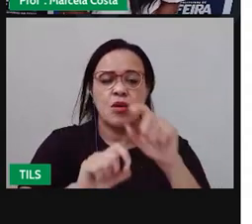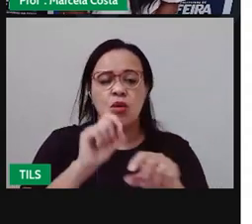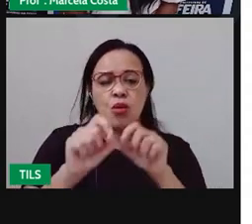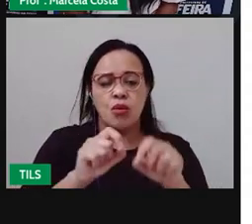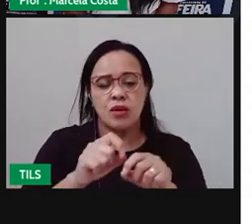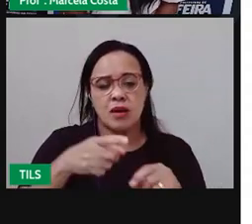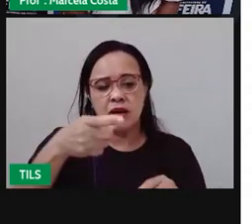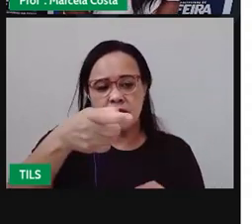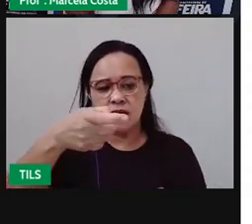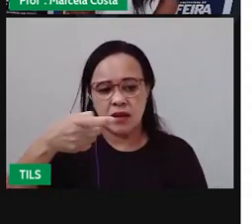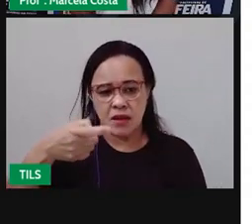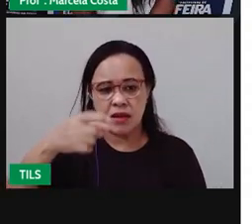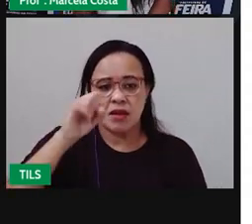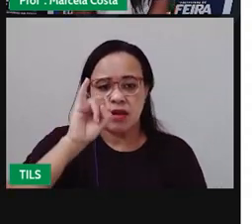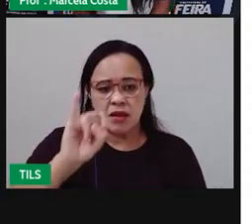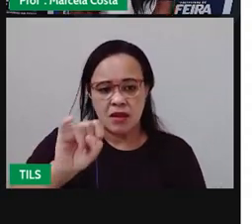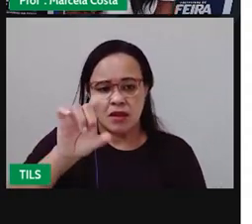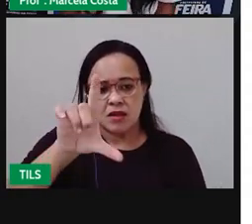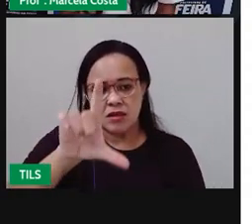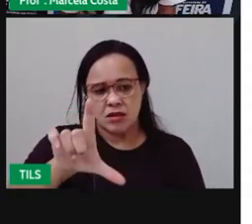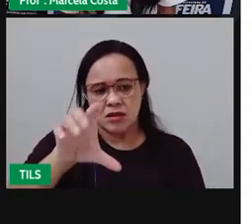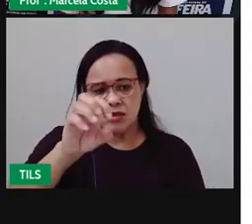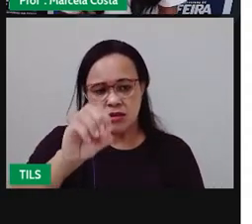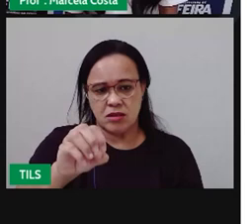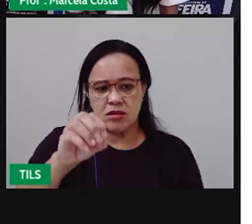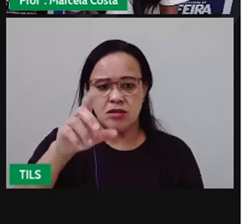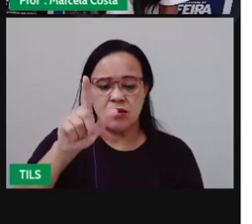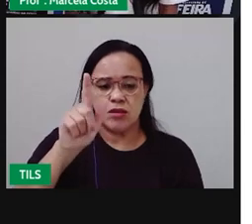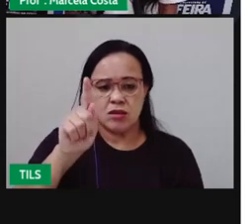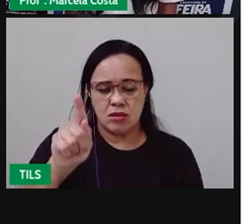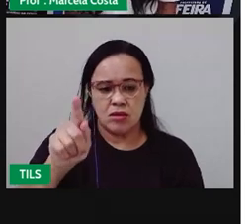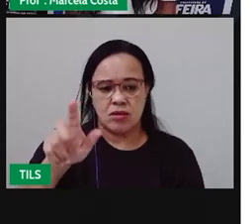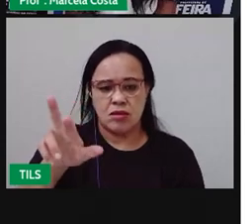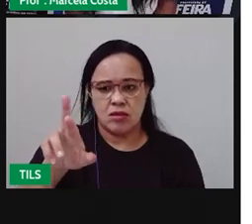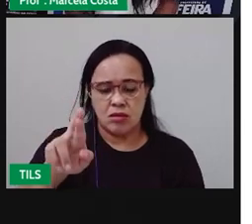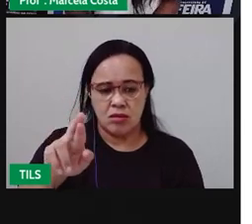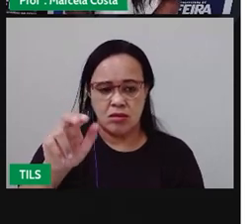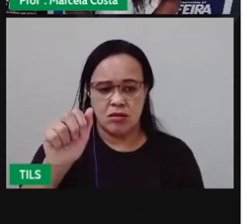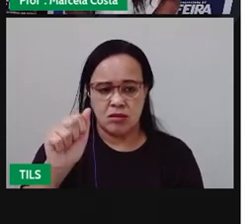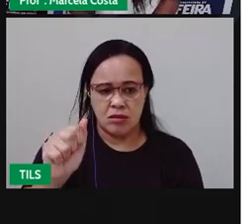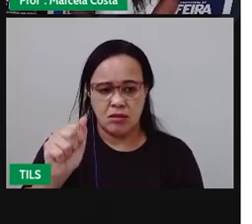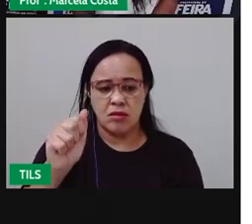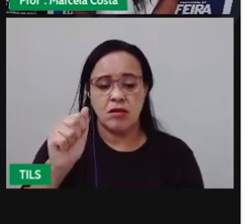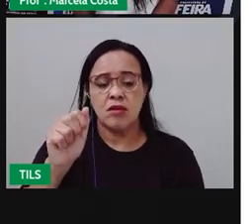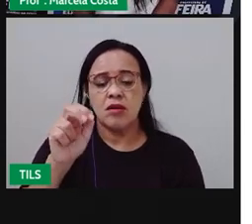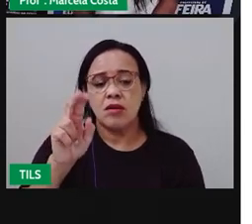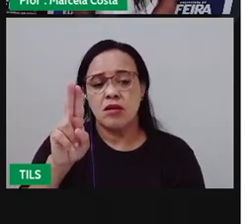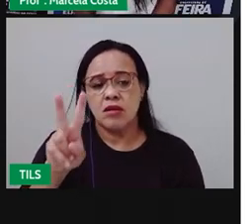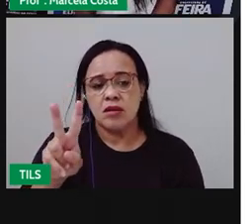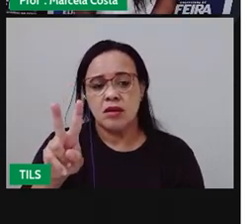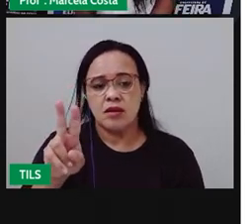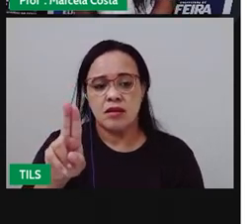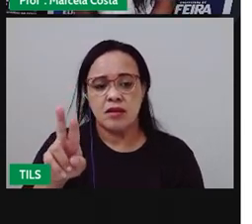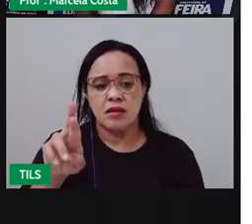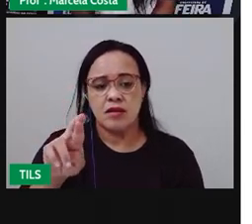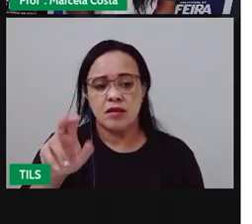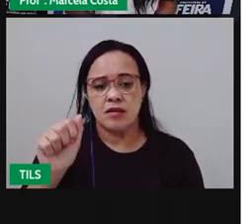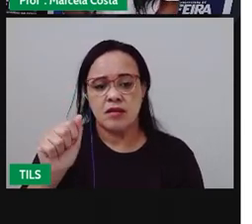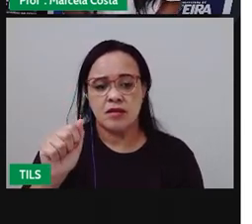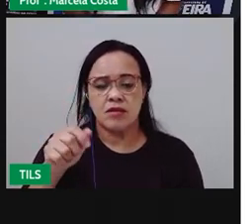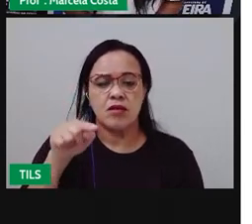você mesmo. Com essa aula, você vai aprender a localizar informações